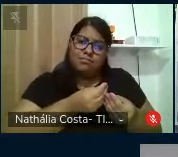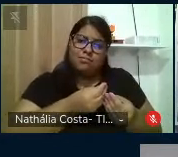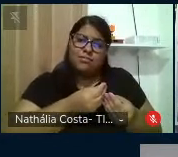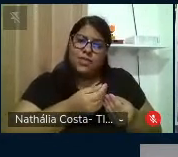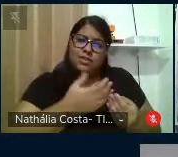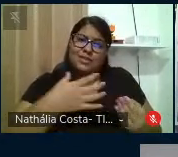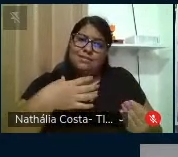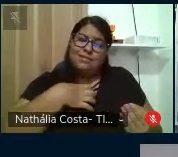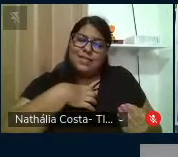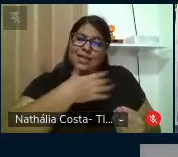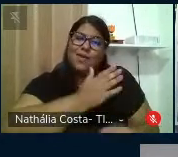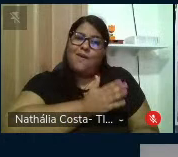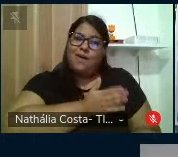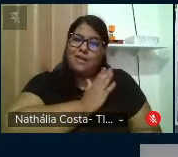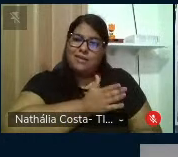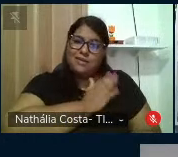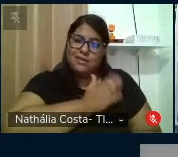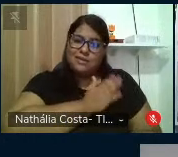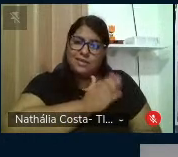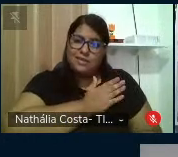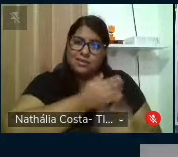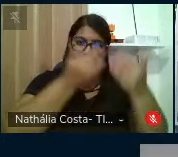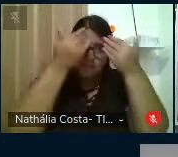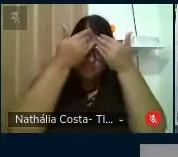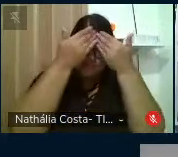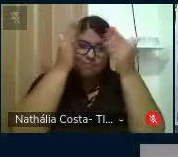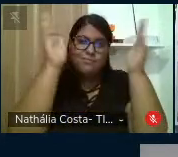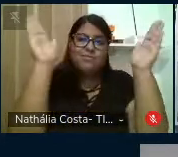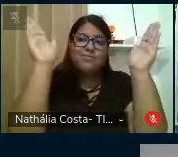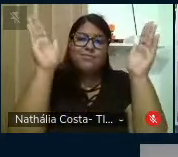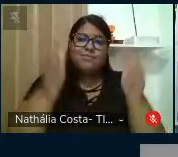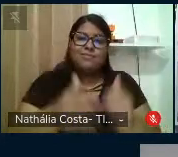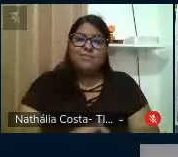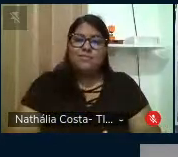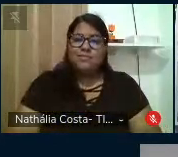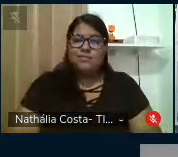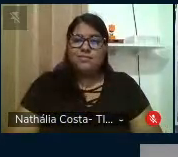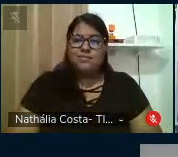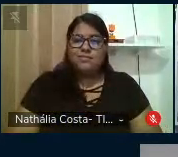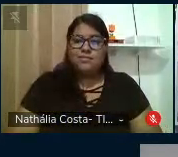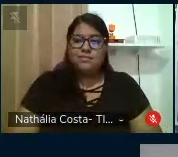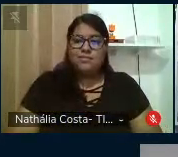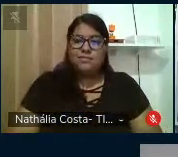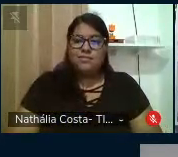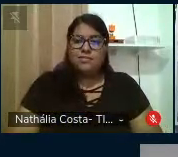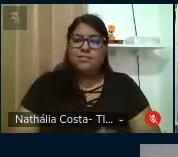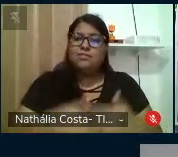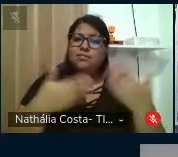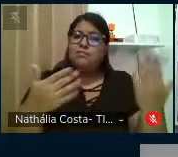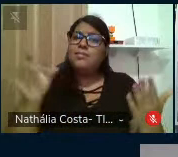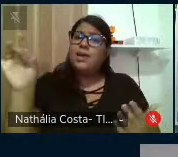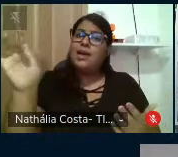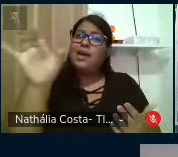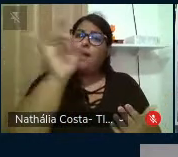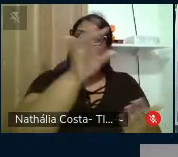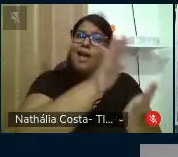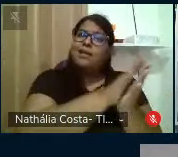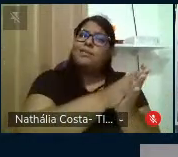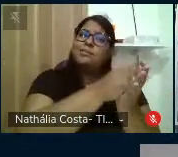toca o coração e abre as nossas mentes. Então, que cada página,